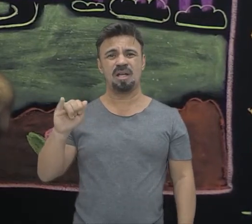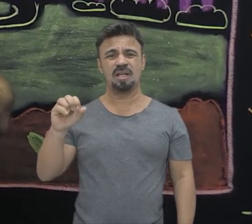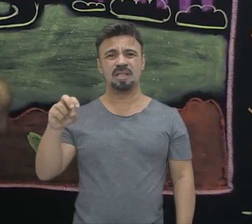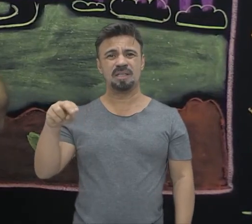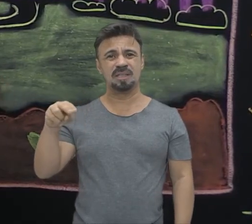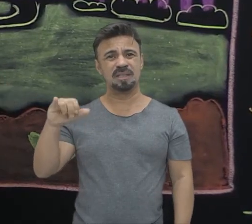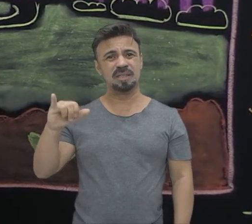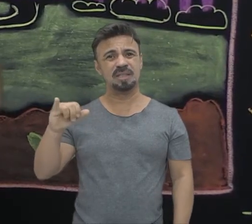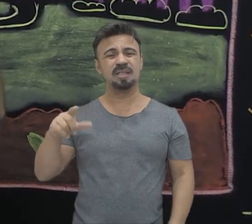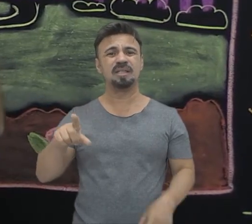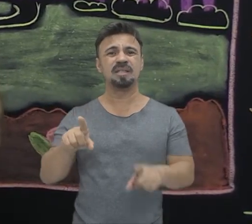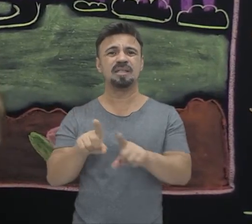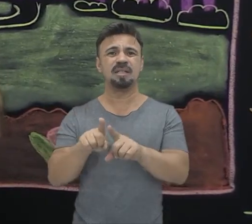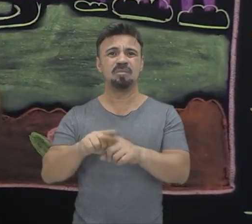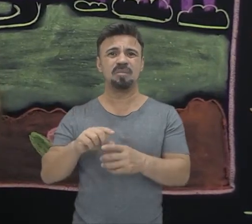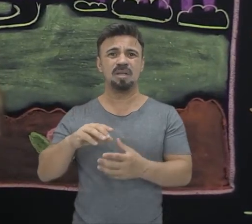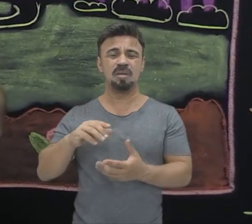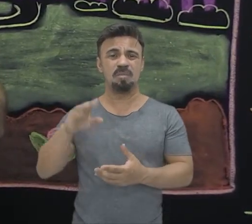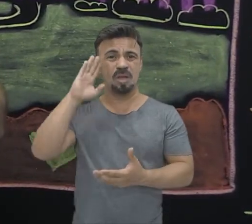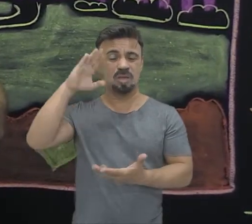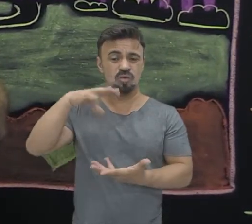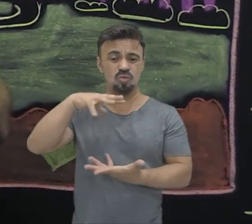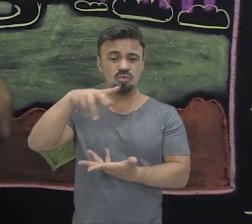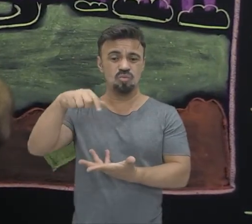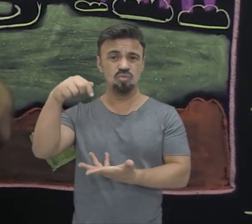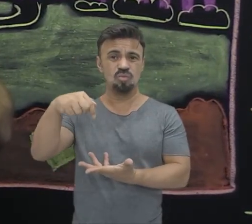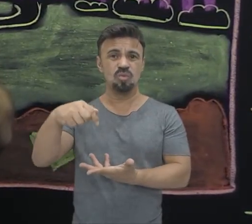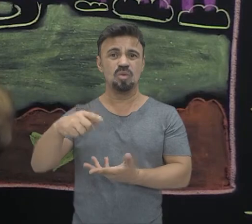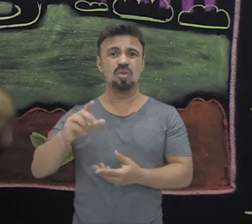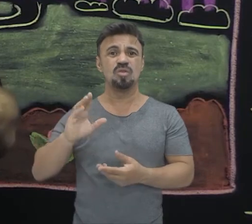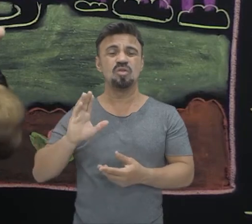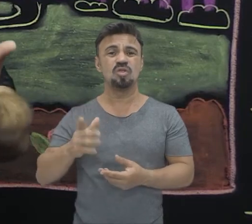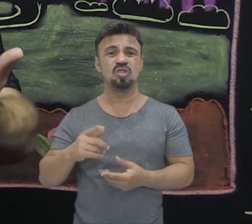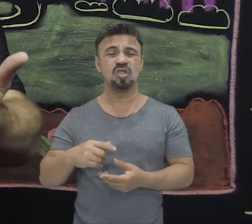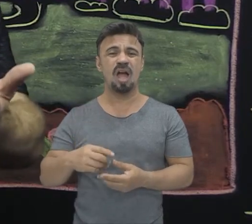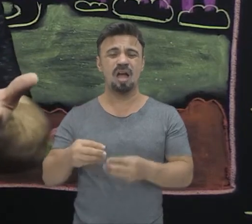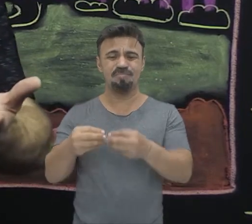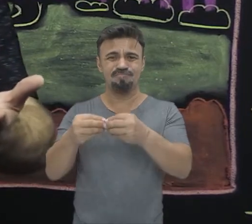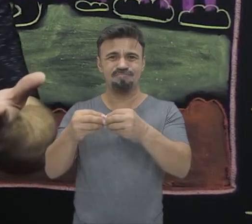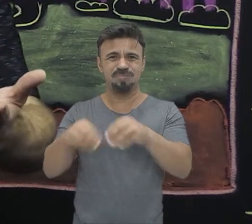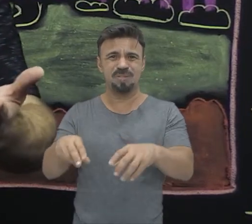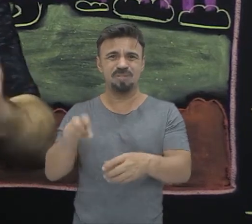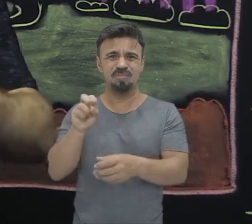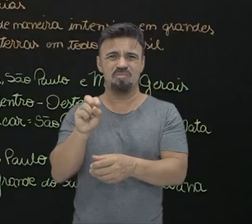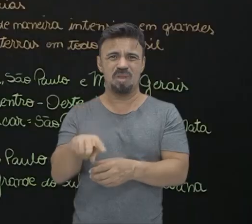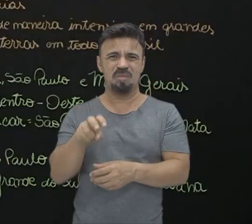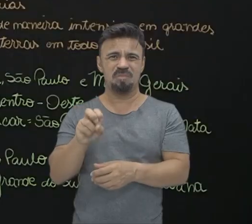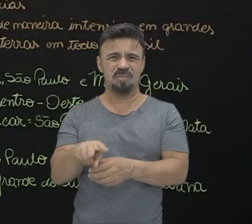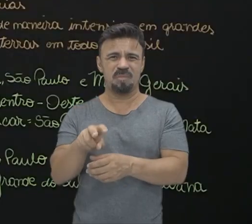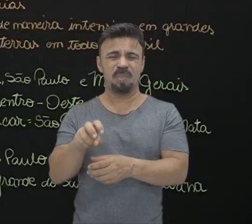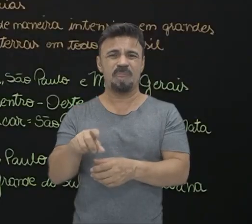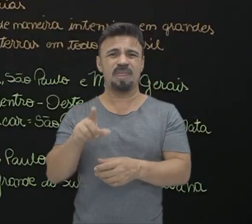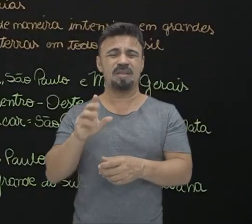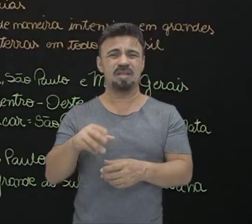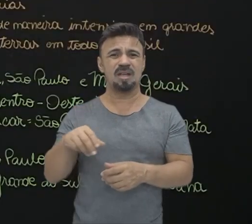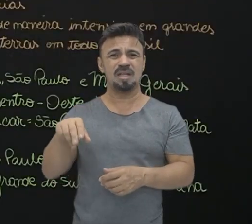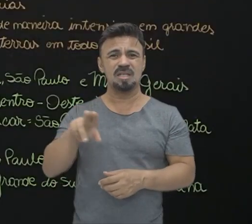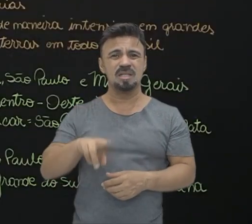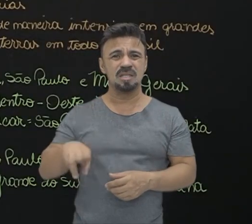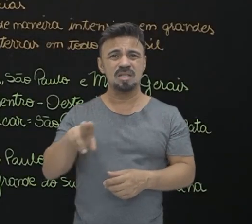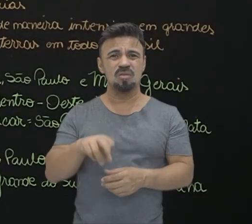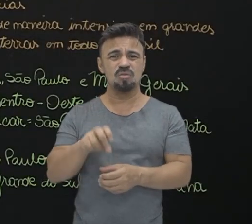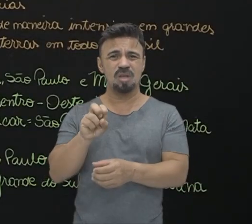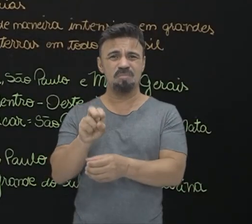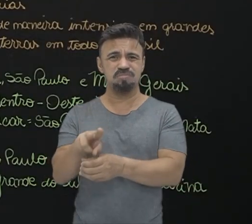e também do mundo, já está sendo bastante contaminado com agrotóxicos, uma vez que a utilização